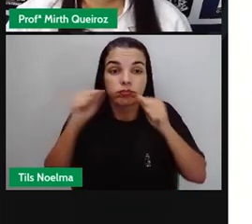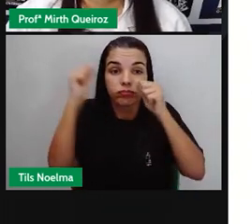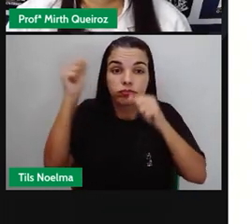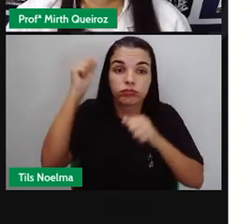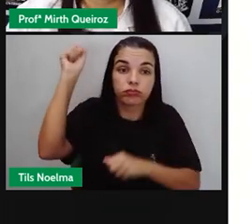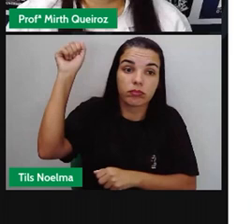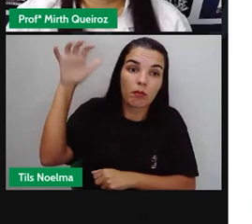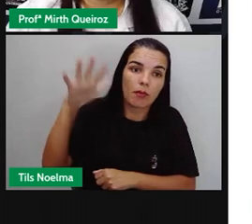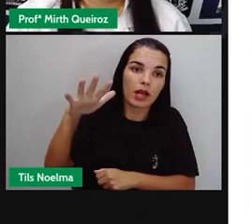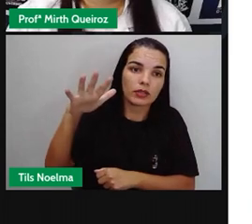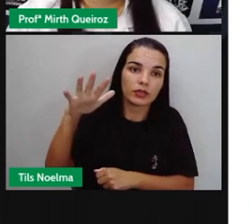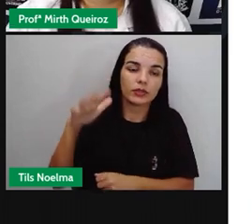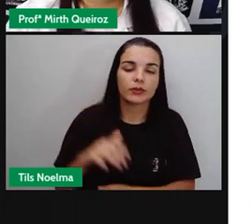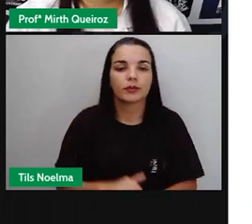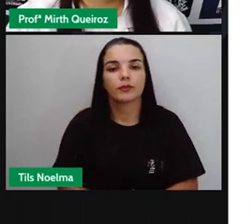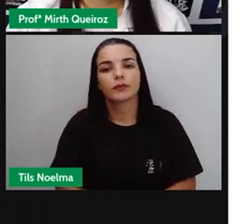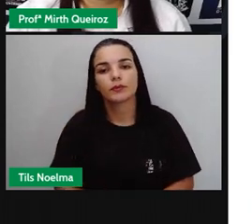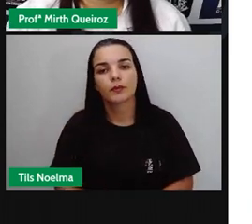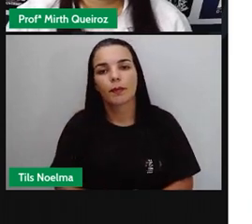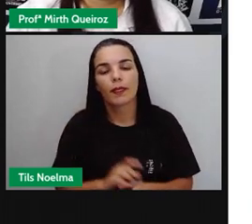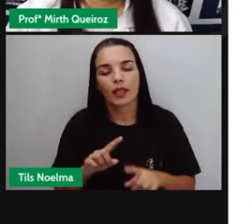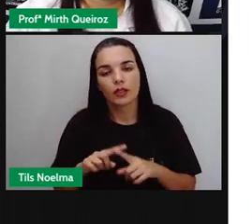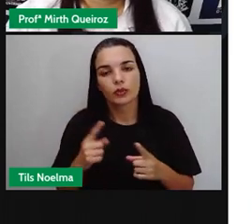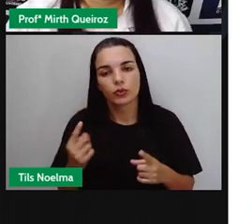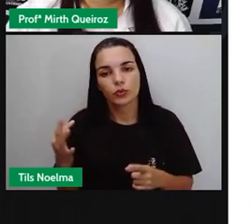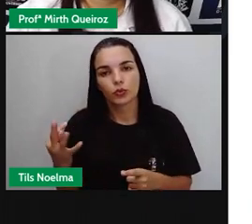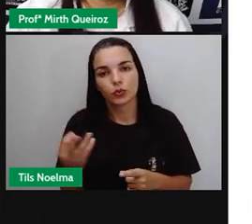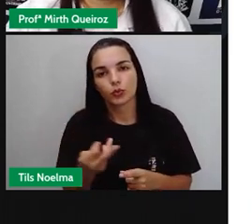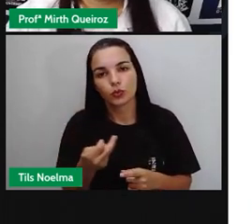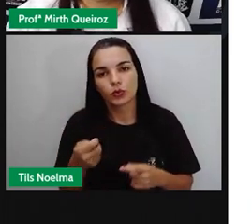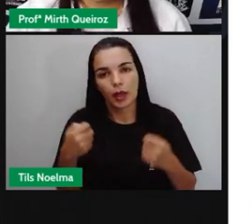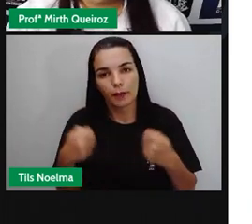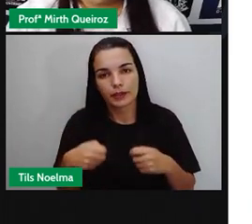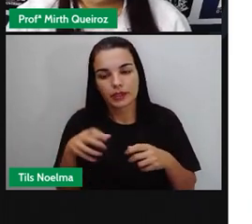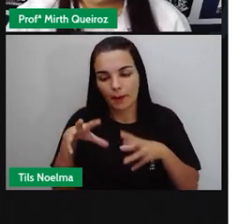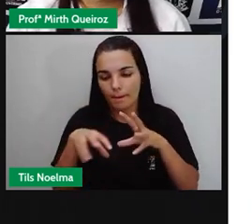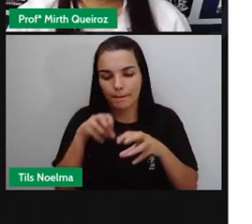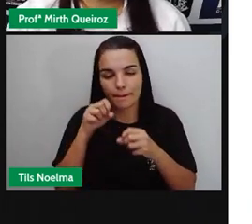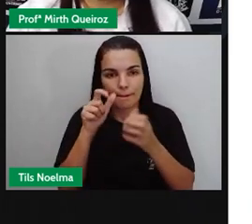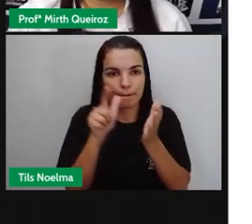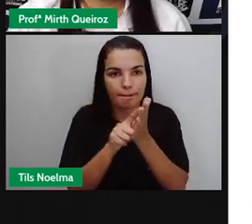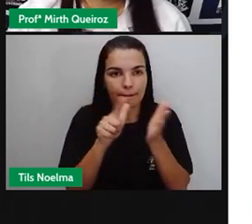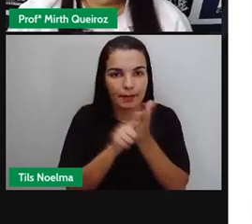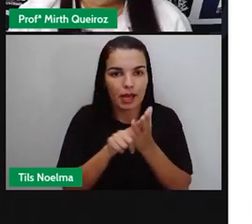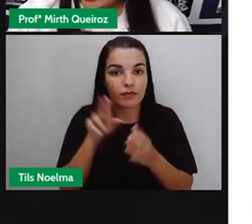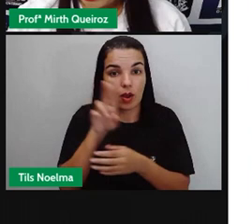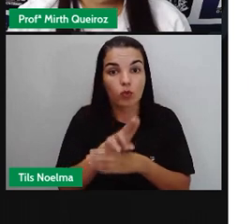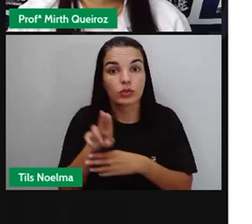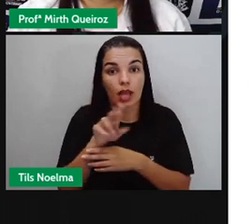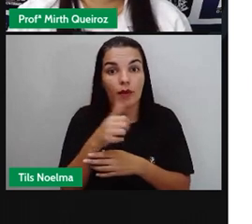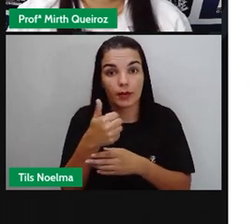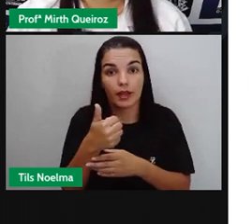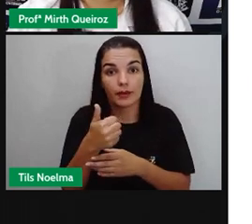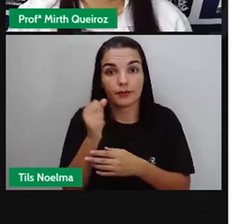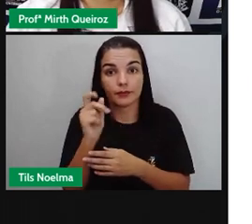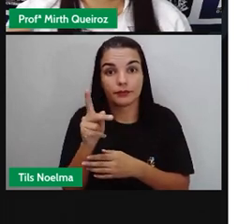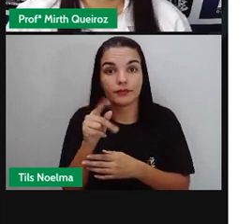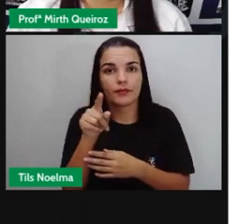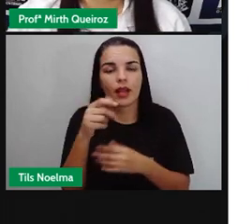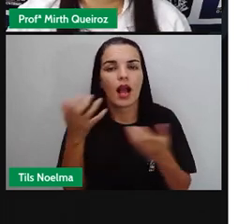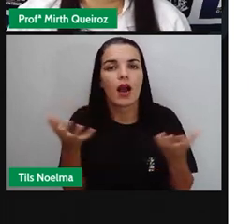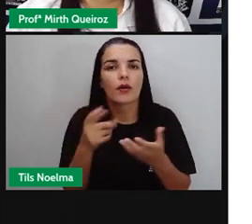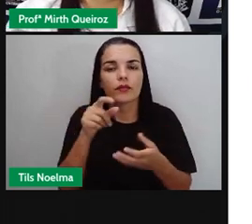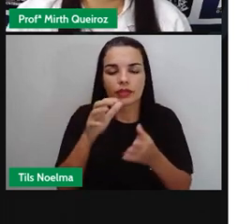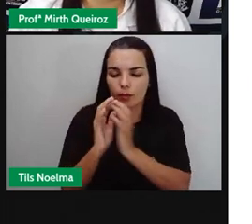E o objeto mágico Tudo isso aí Vocês vão pegar Que a gente vai utilizar Certo? Vocês vão